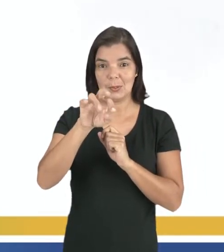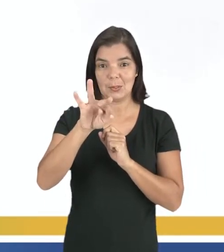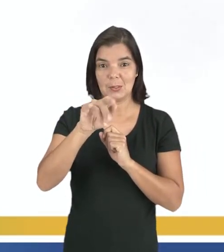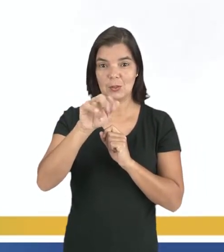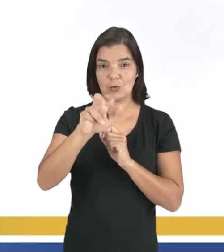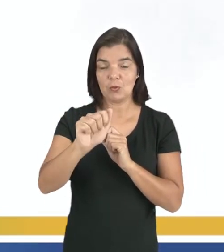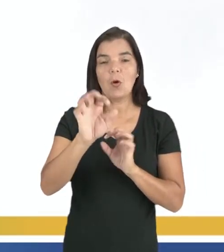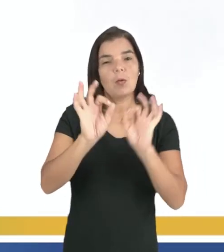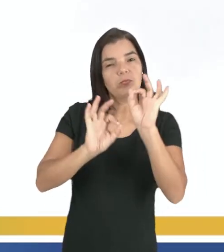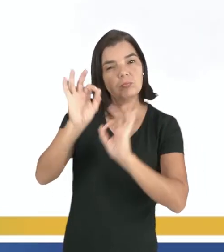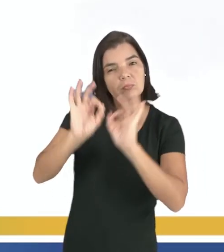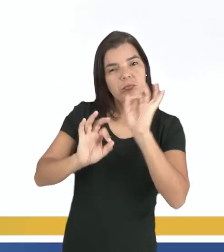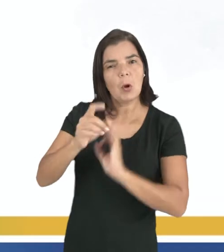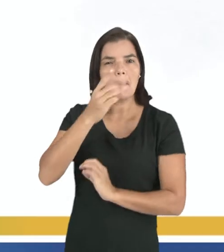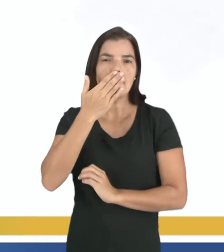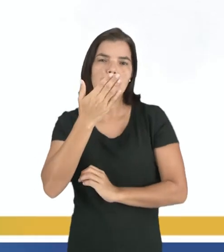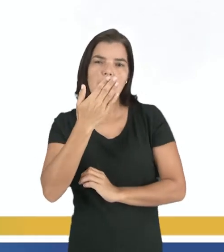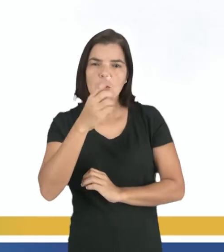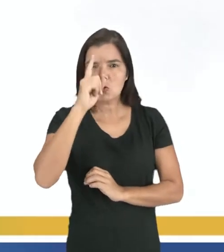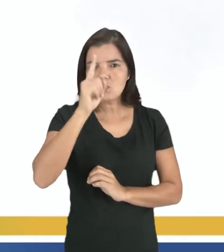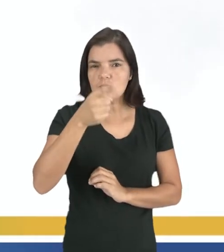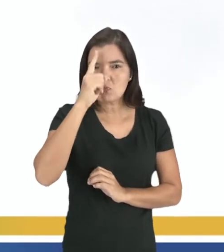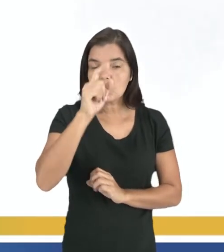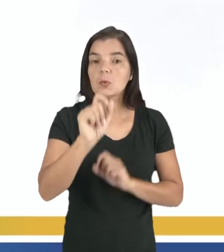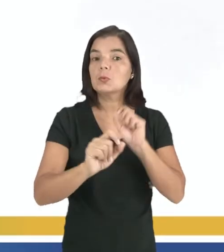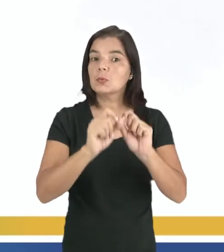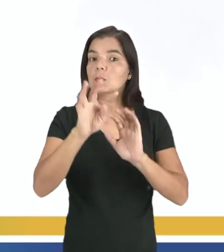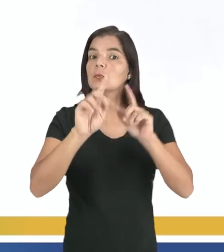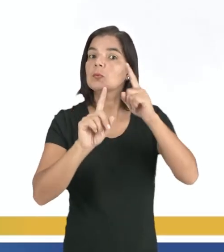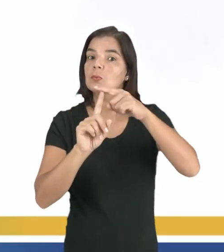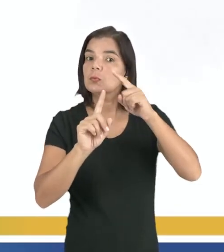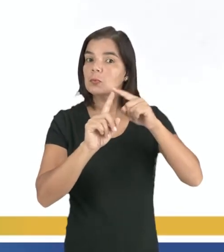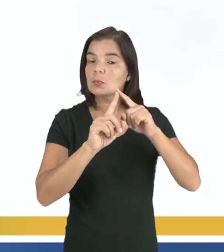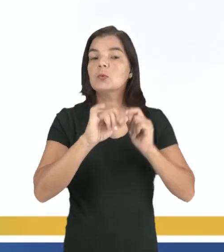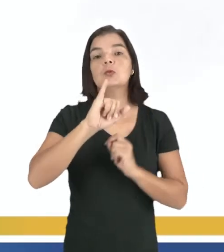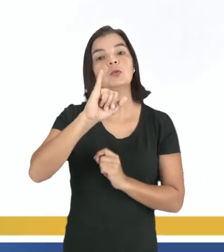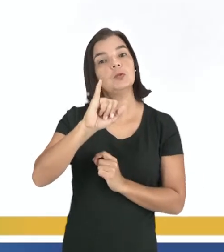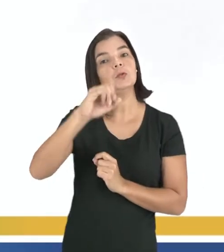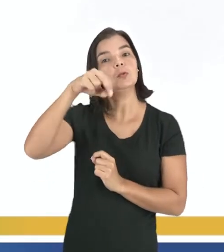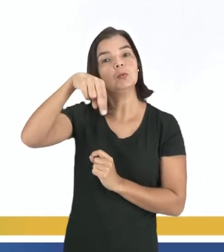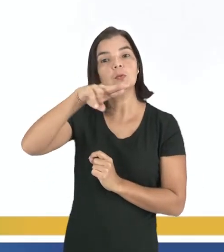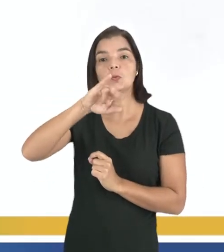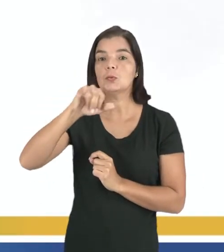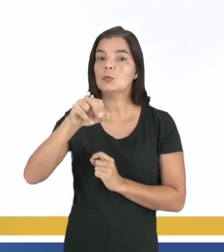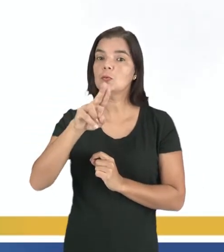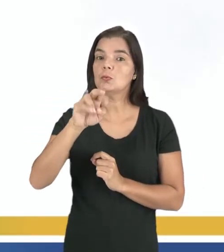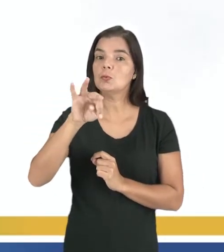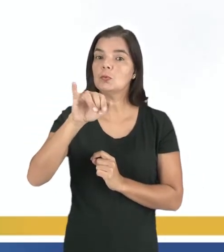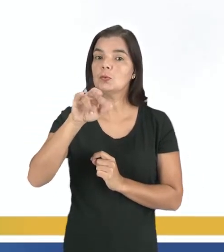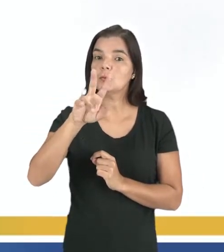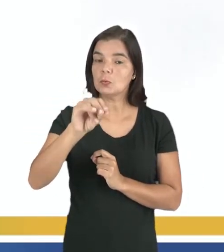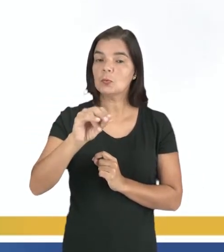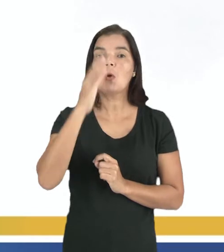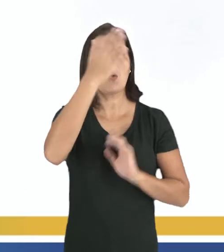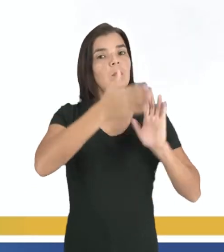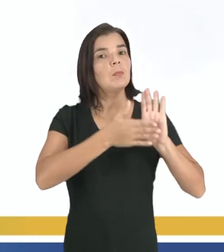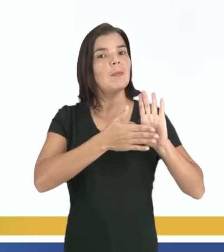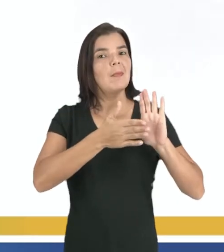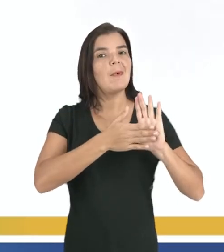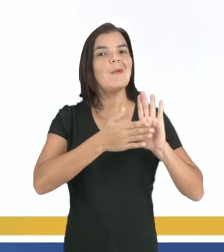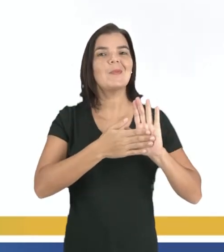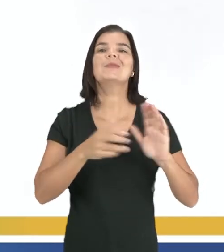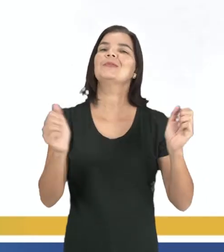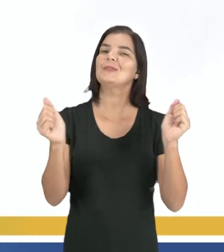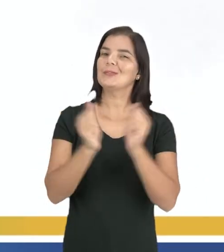ordenar, pedir ou suplicar, estaremos diante de um texto injuntivo. E, para defender a nossa tese,